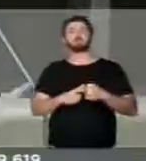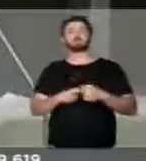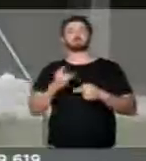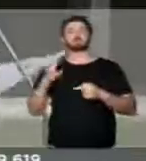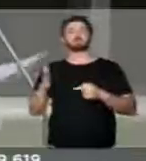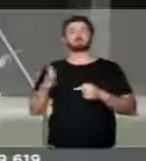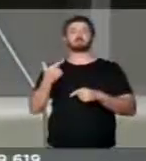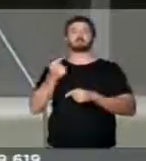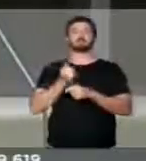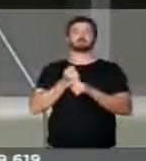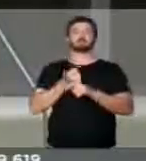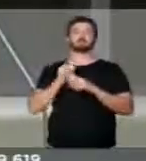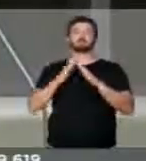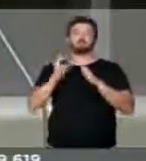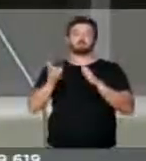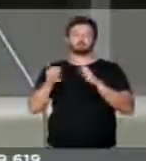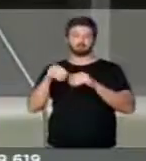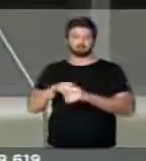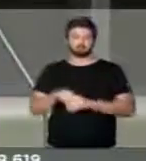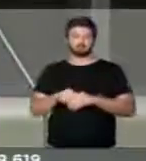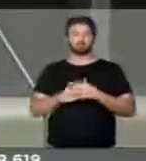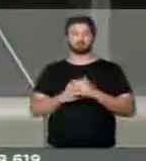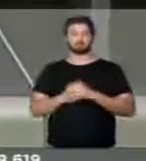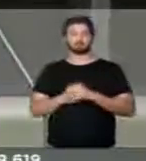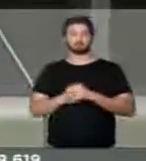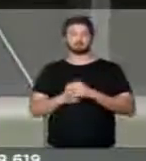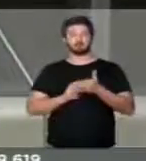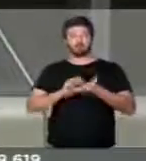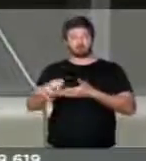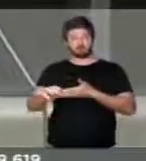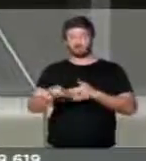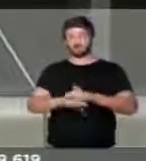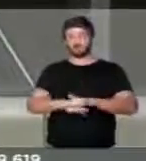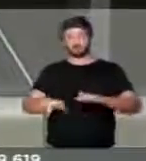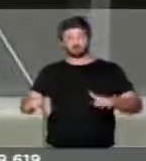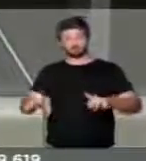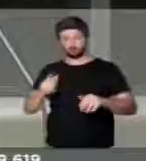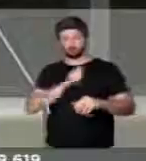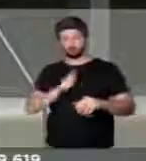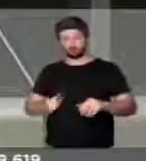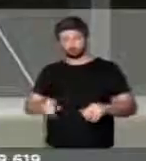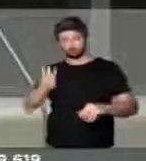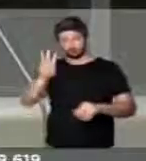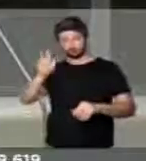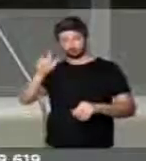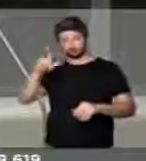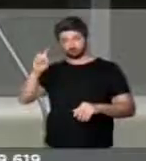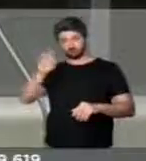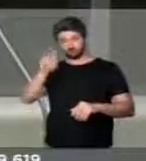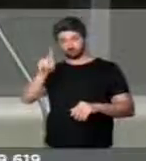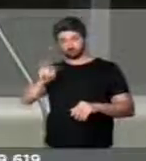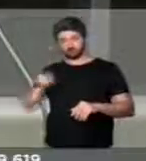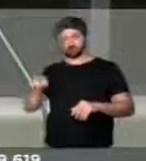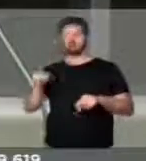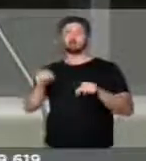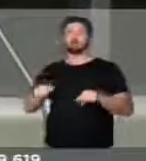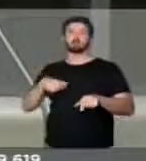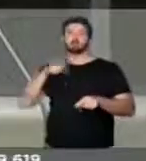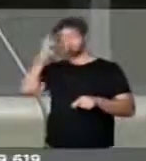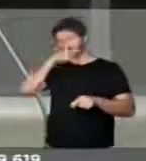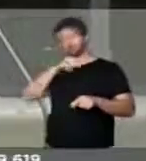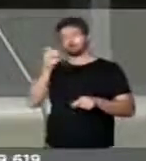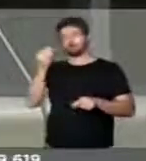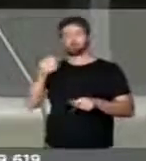mais de 20 anos. Com o fim do repasse pelo governo Valdez, a casa enfrenta dificuldade